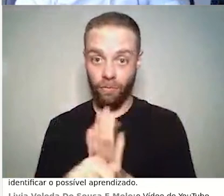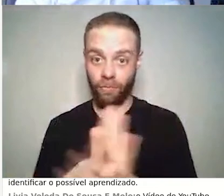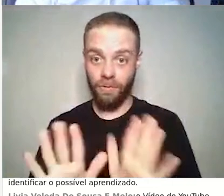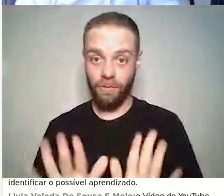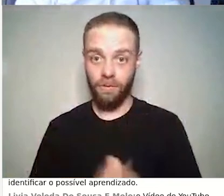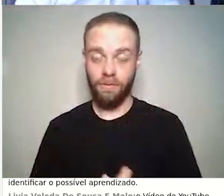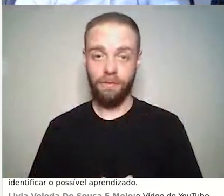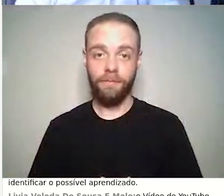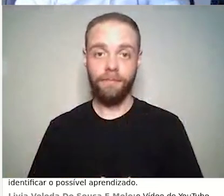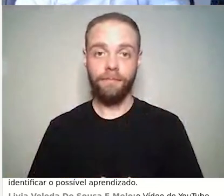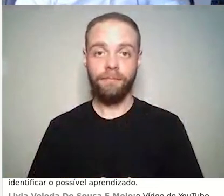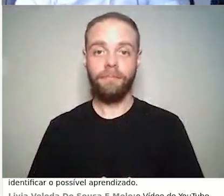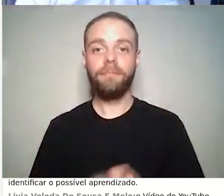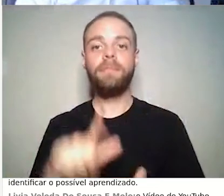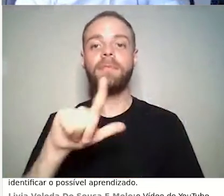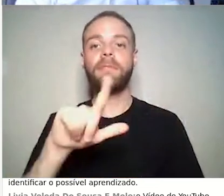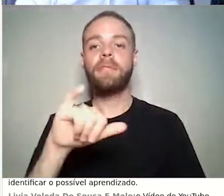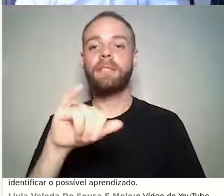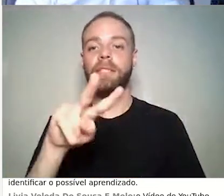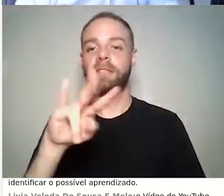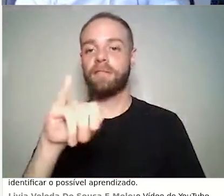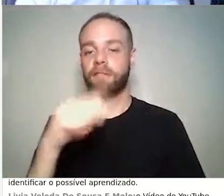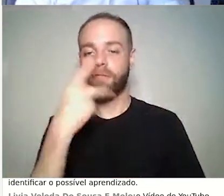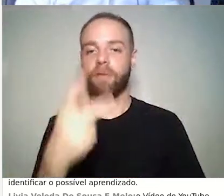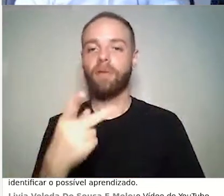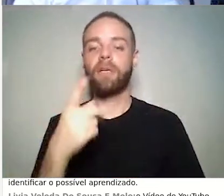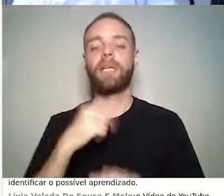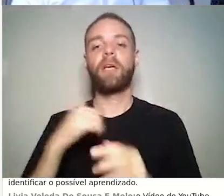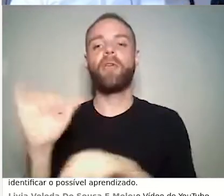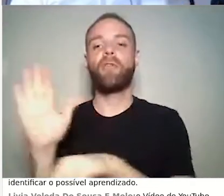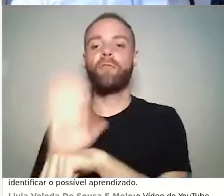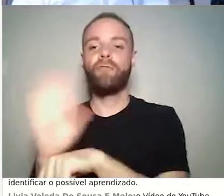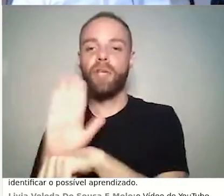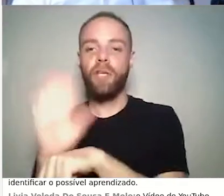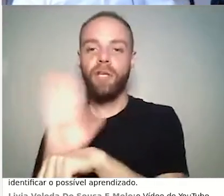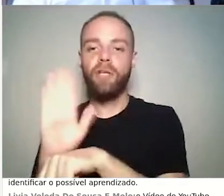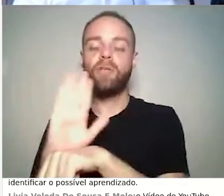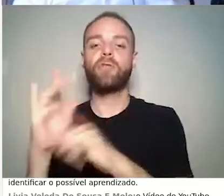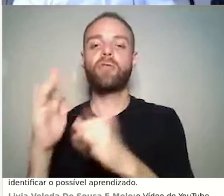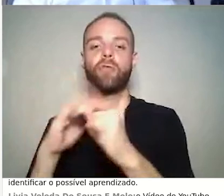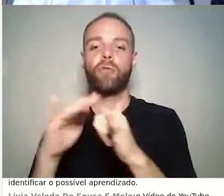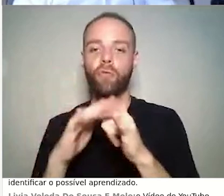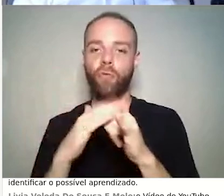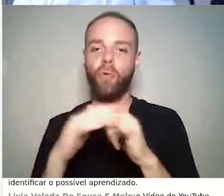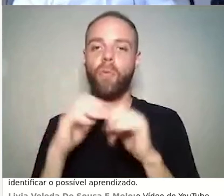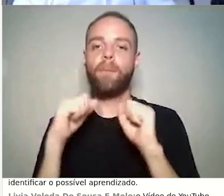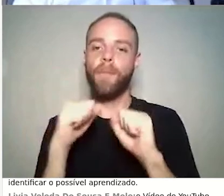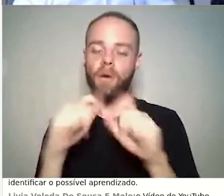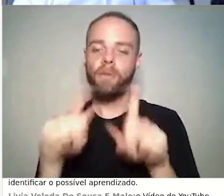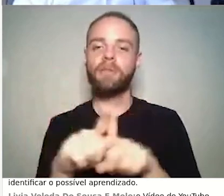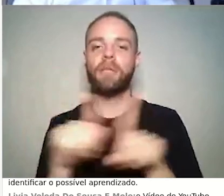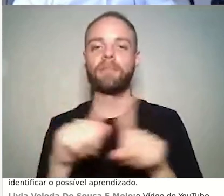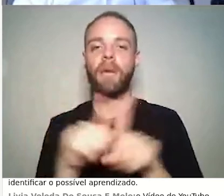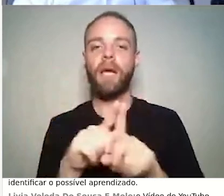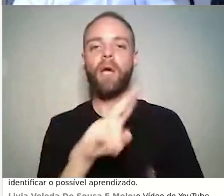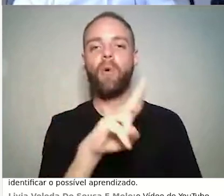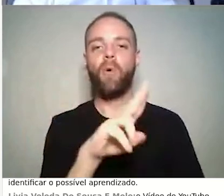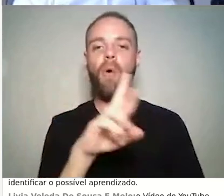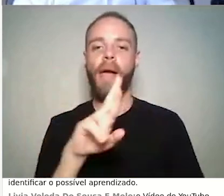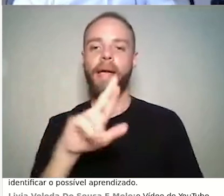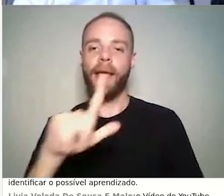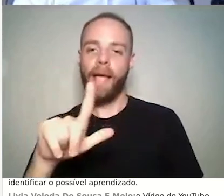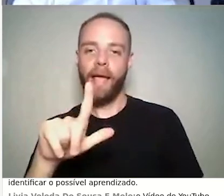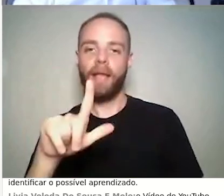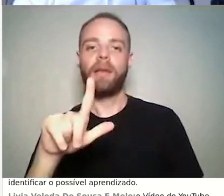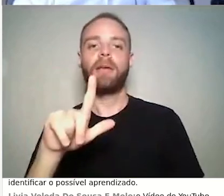É só completando, gente, que o vídeo do YouTube, ele pode ser inserido como URL no mundo. Eu coloquei aqui do ladinho, né? Dizer que